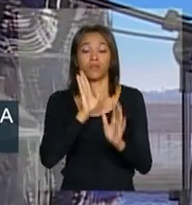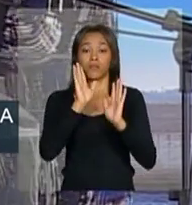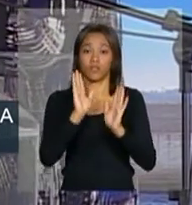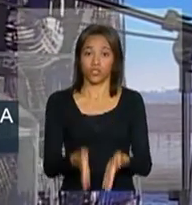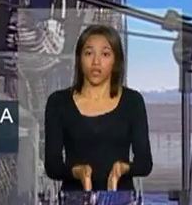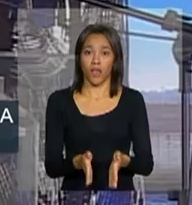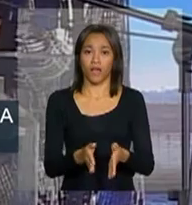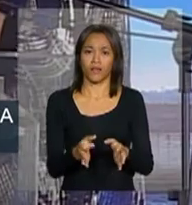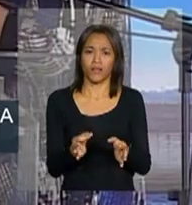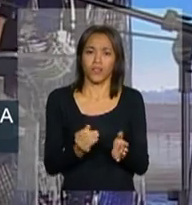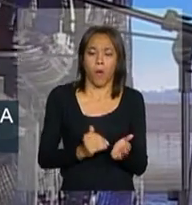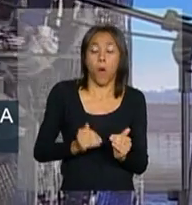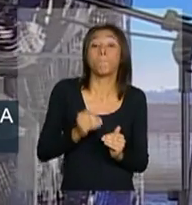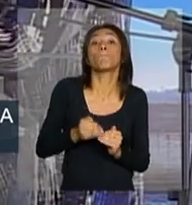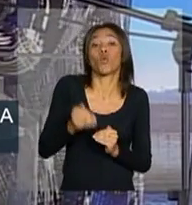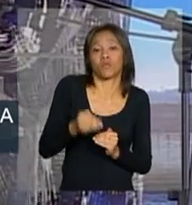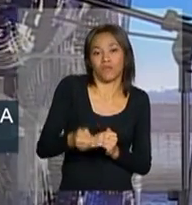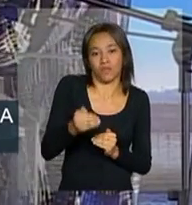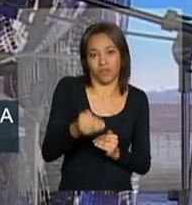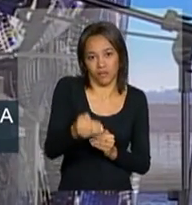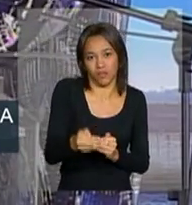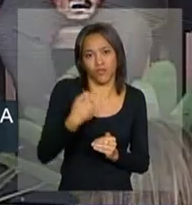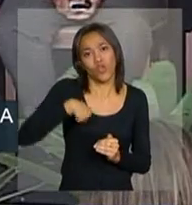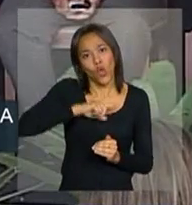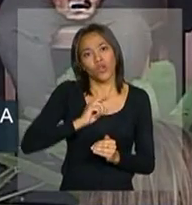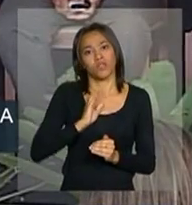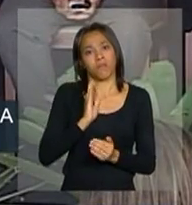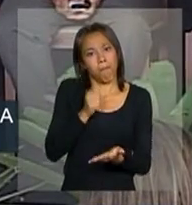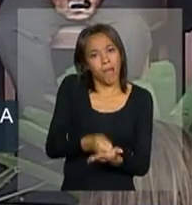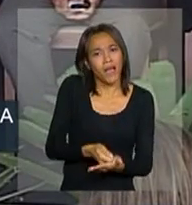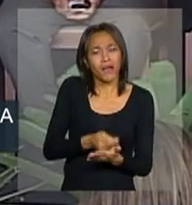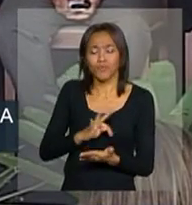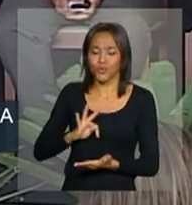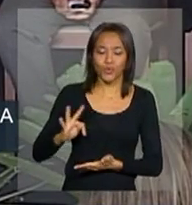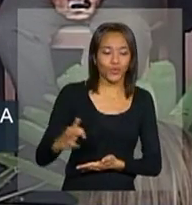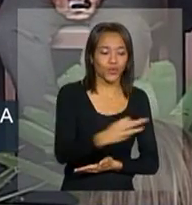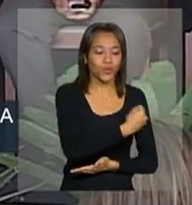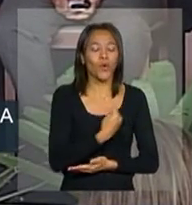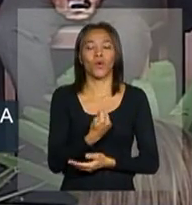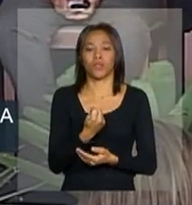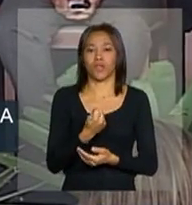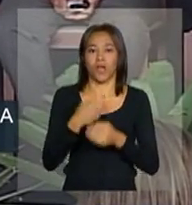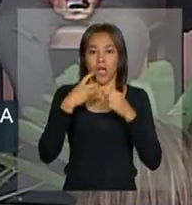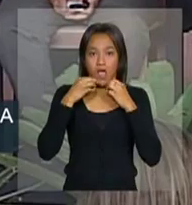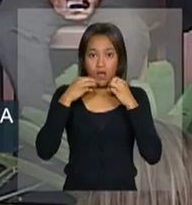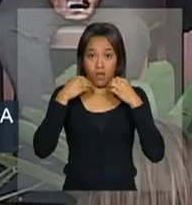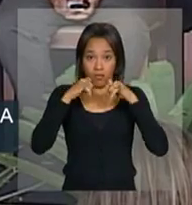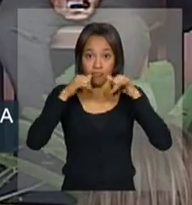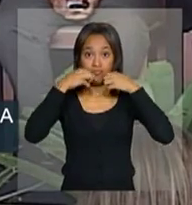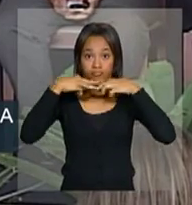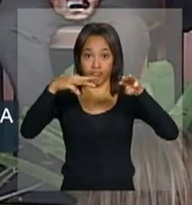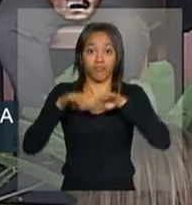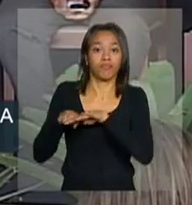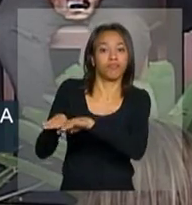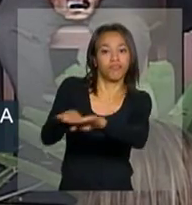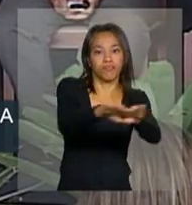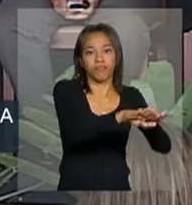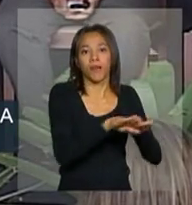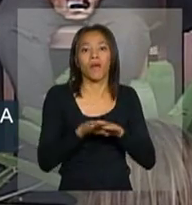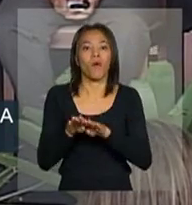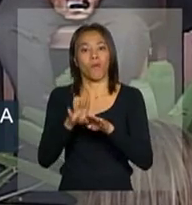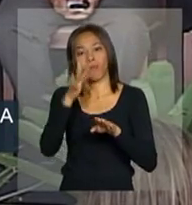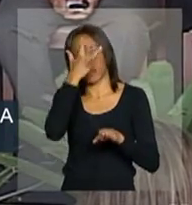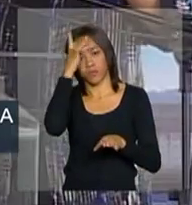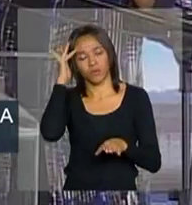esse processo, nós estamos pagando, nós pagamos toda a universalização. Então, uma parte do que a gente